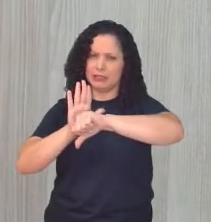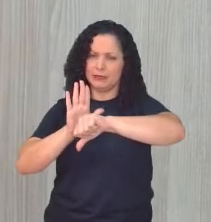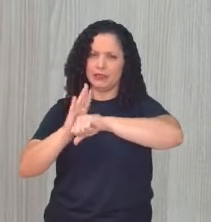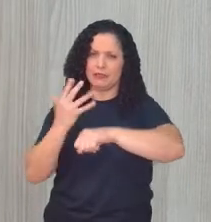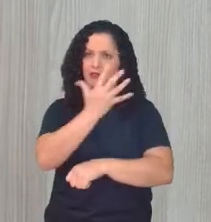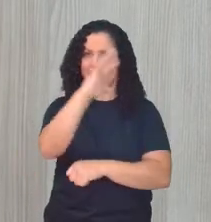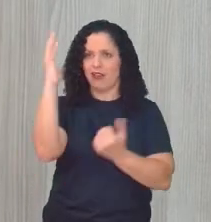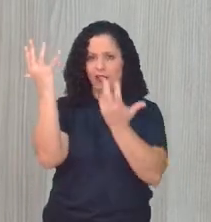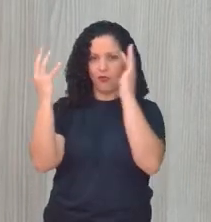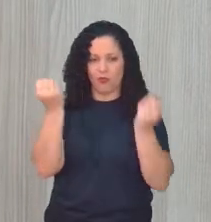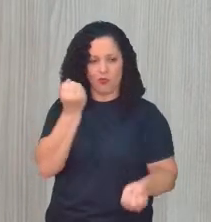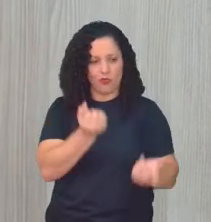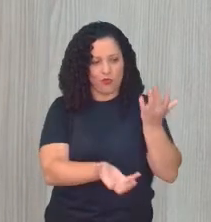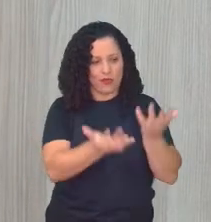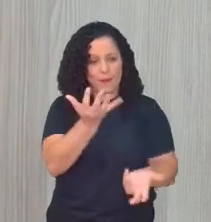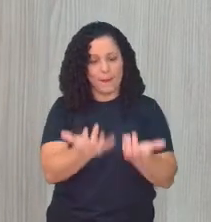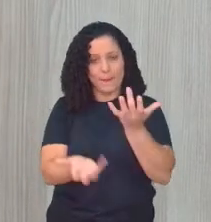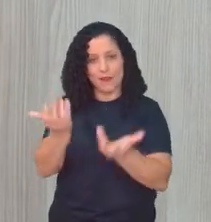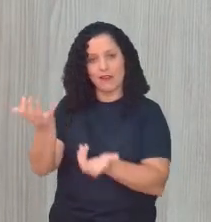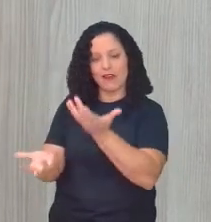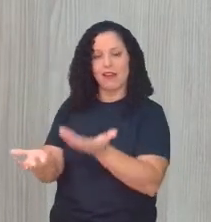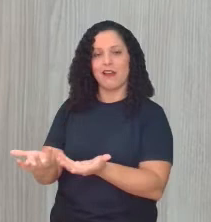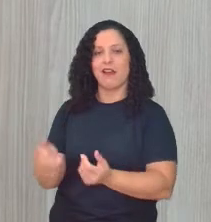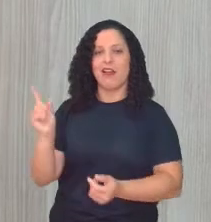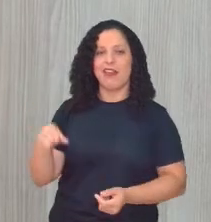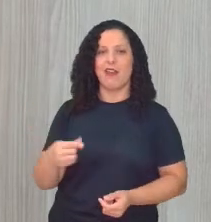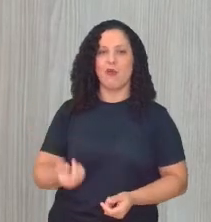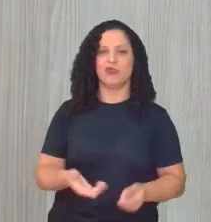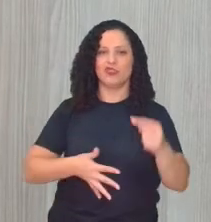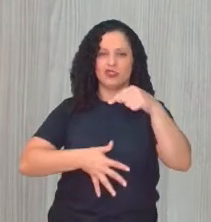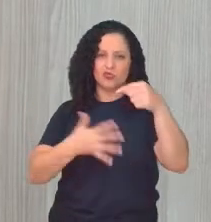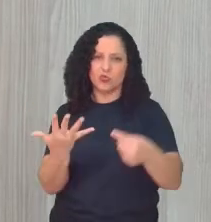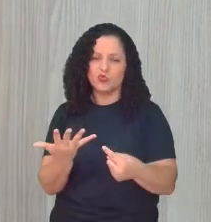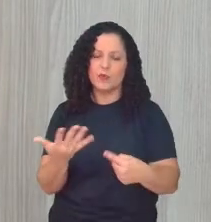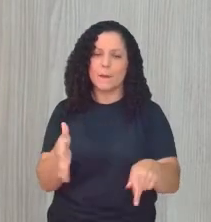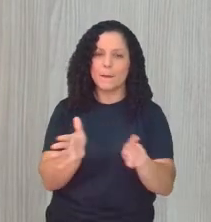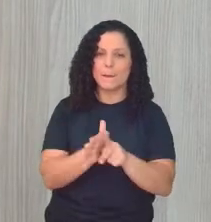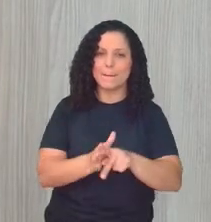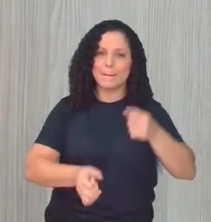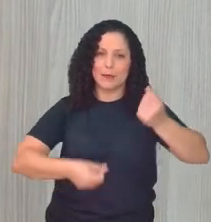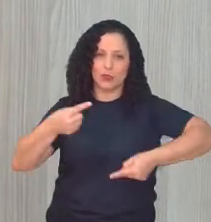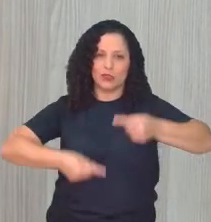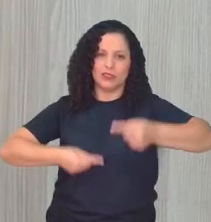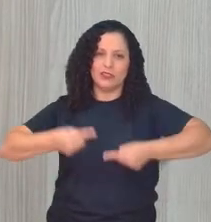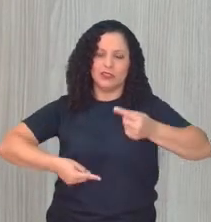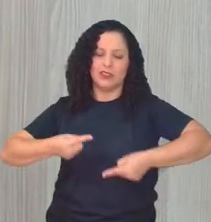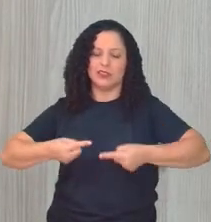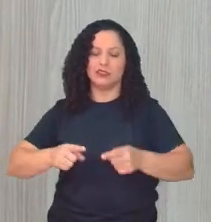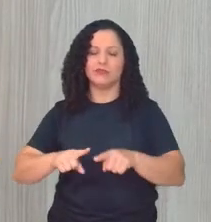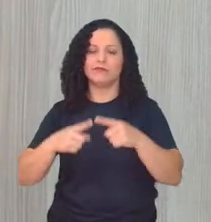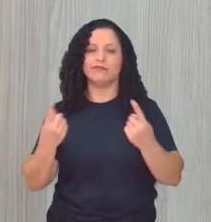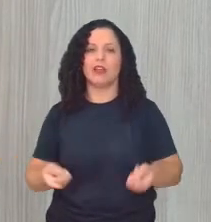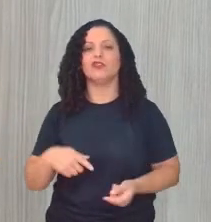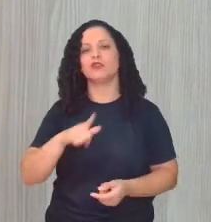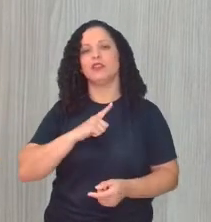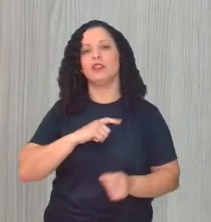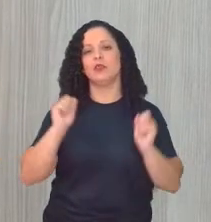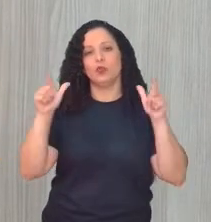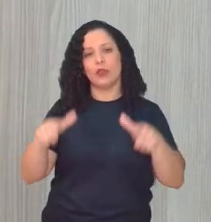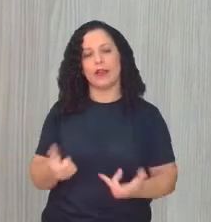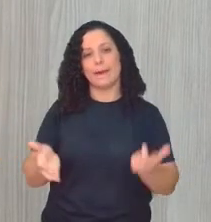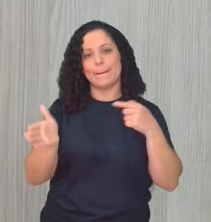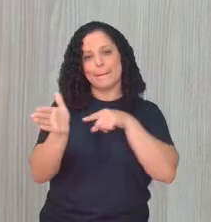gente, político, que a gente não deveria debater. Mas é importante citar que a gente possui institutos de pesquisas